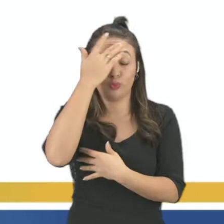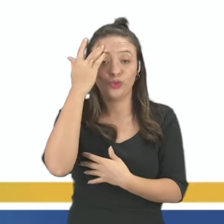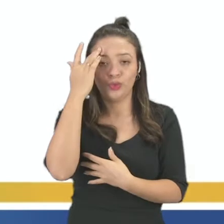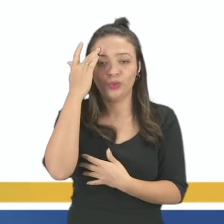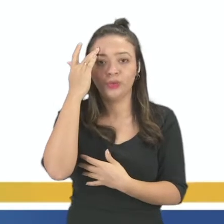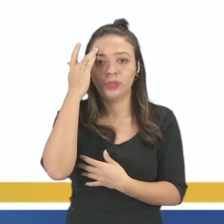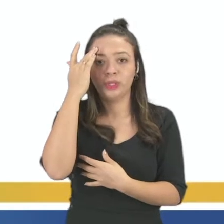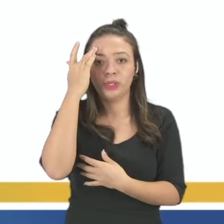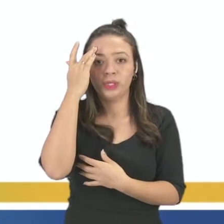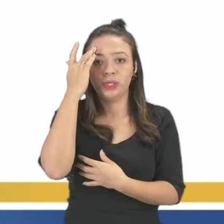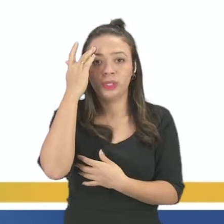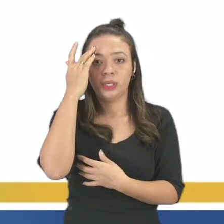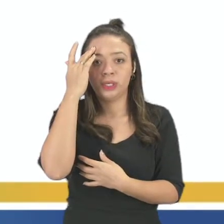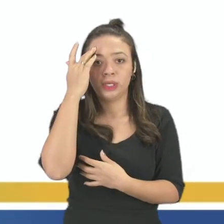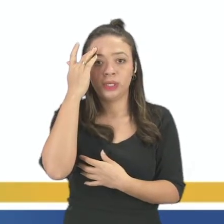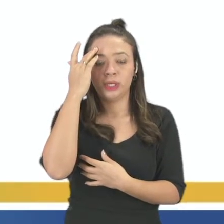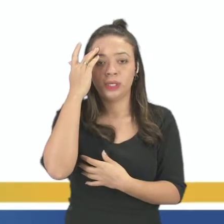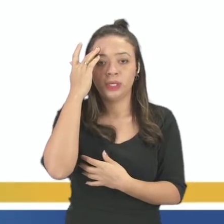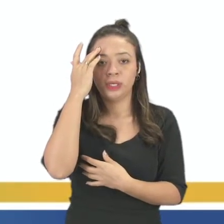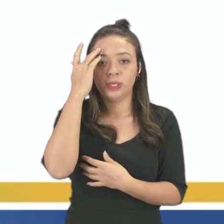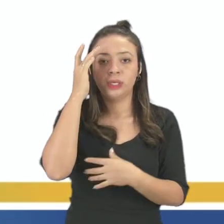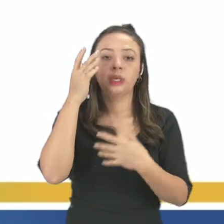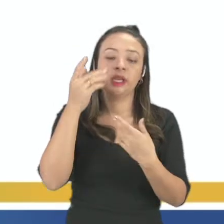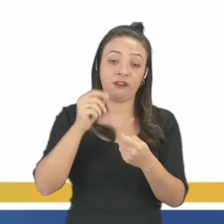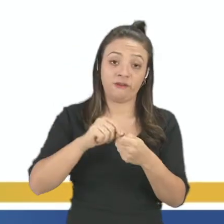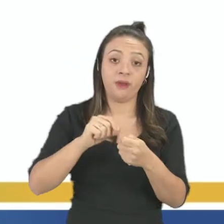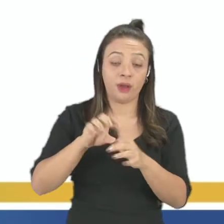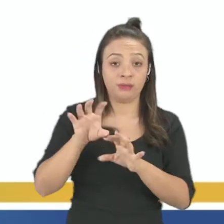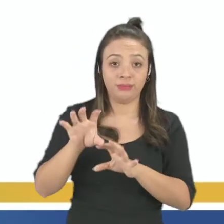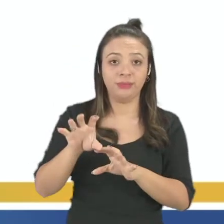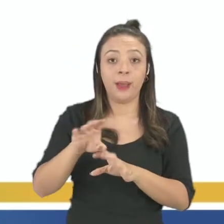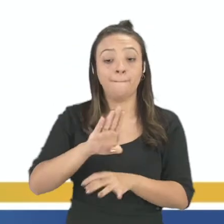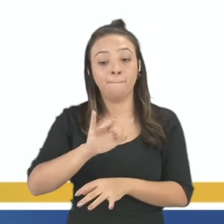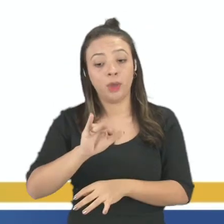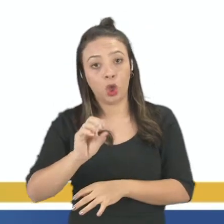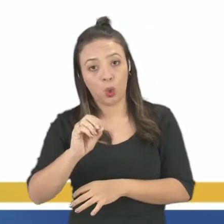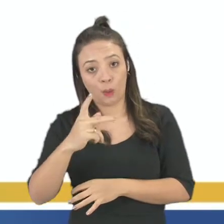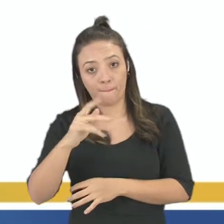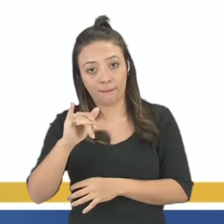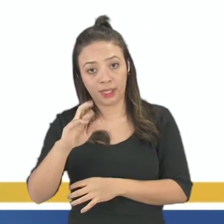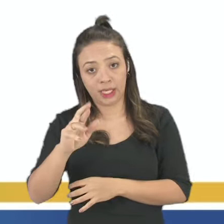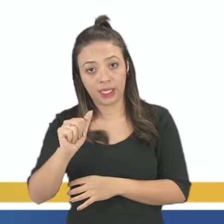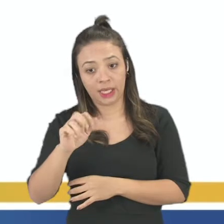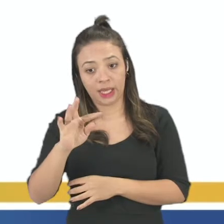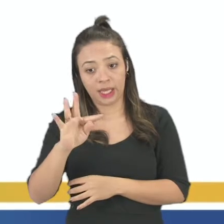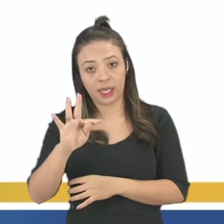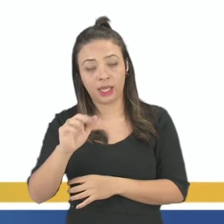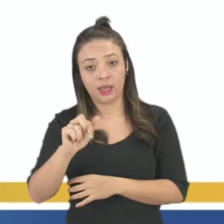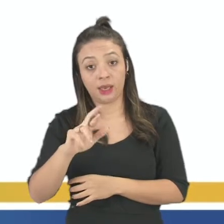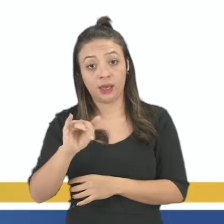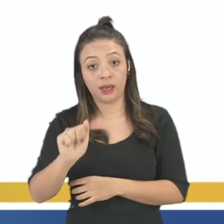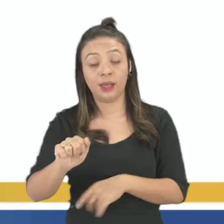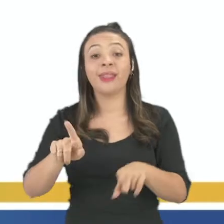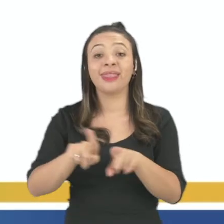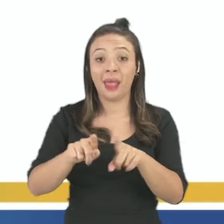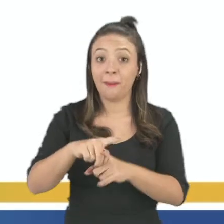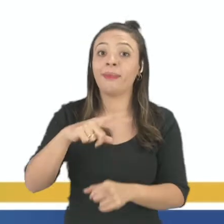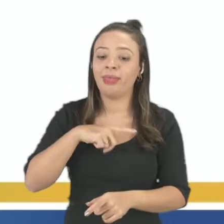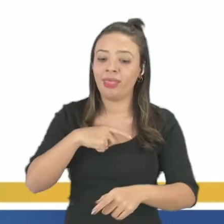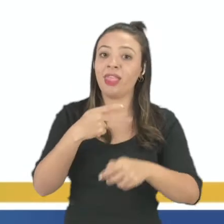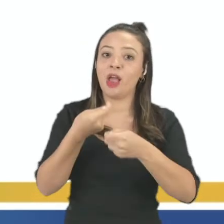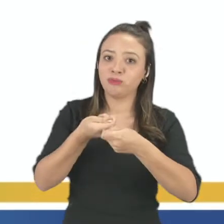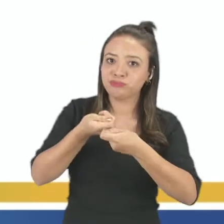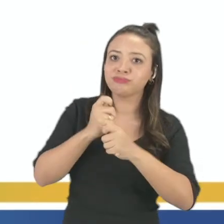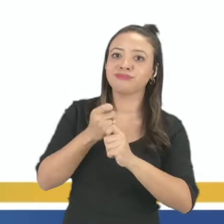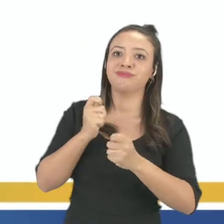esse tipo de ilícito, elas estão se beneficiando, ok? Então, o que